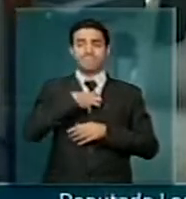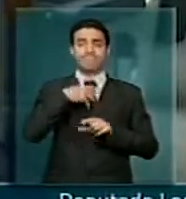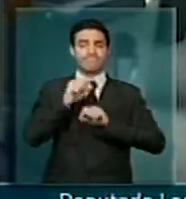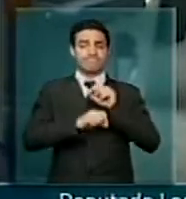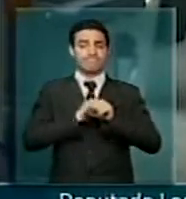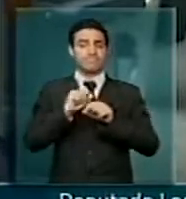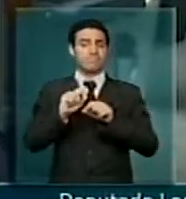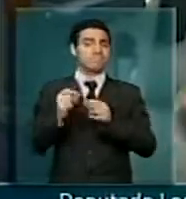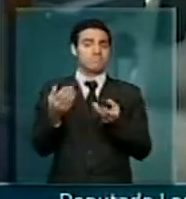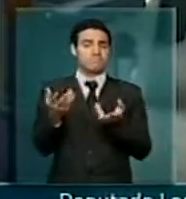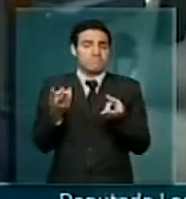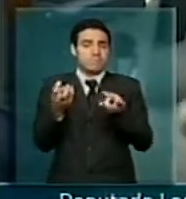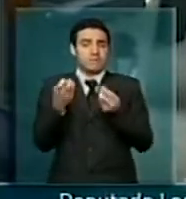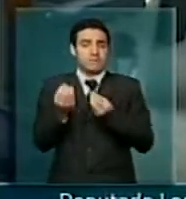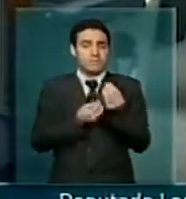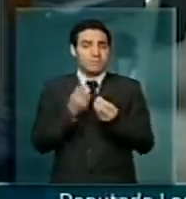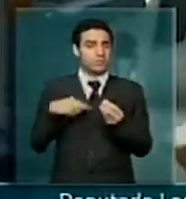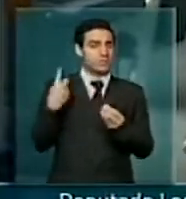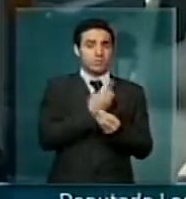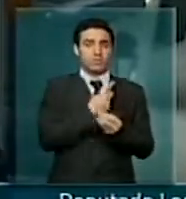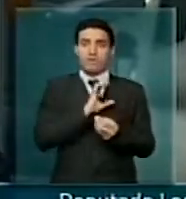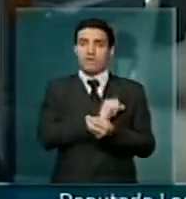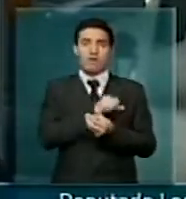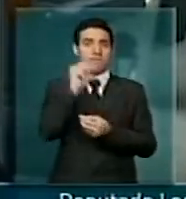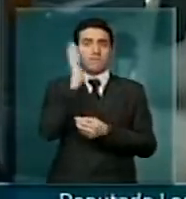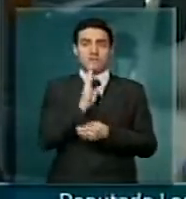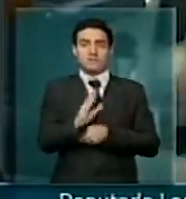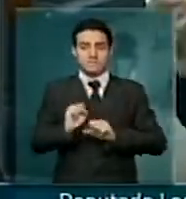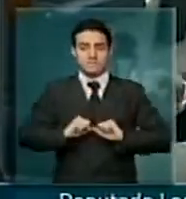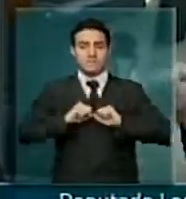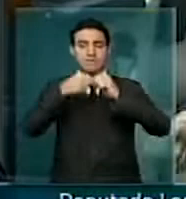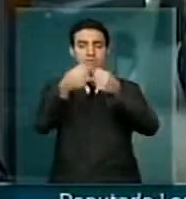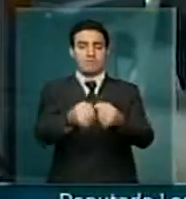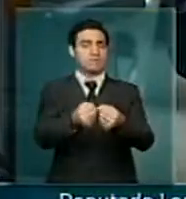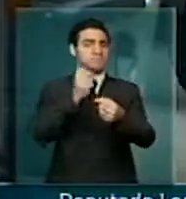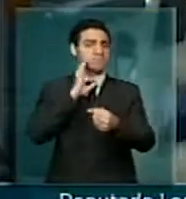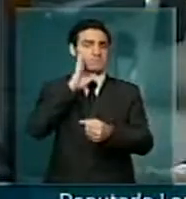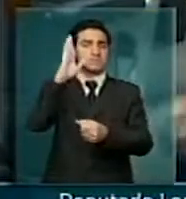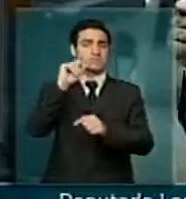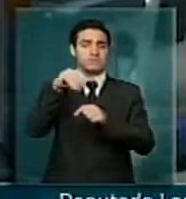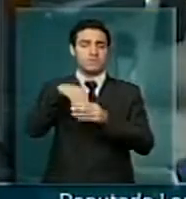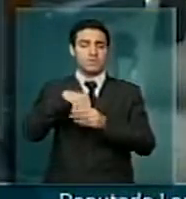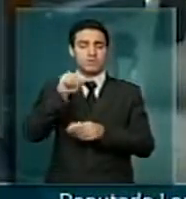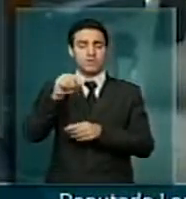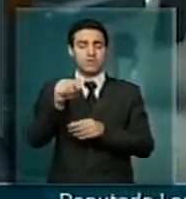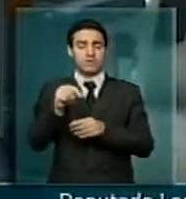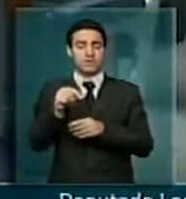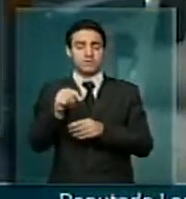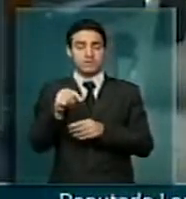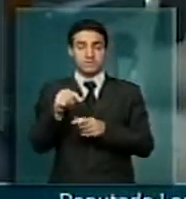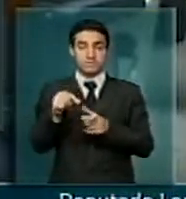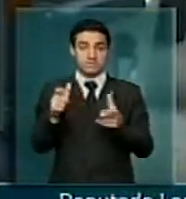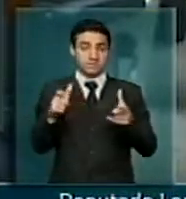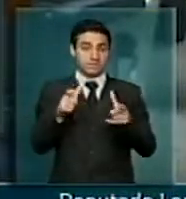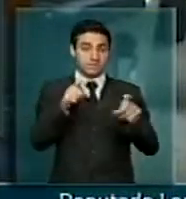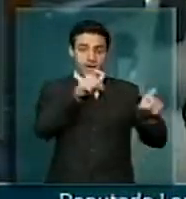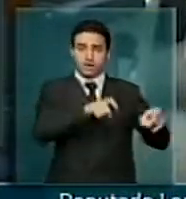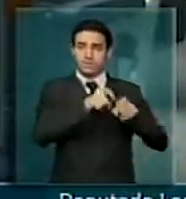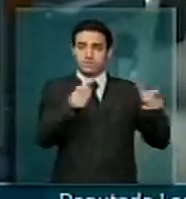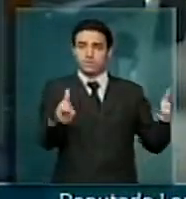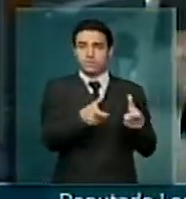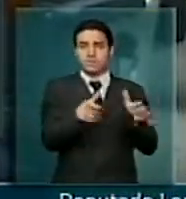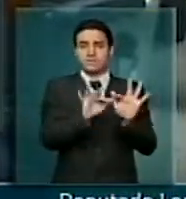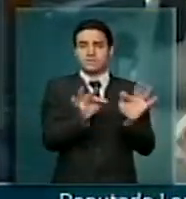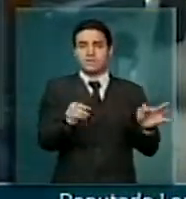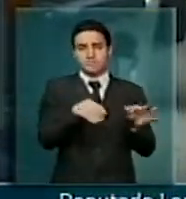espírito patriótico em defesa, principalmente da pequena agricultura brasileira, de